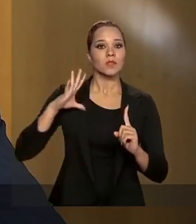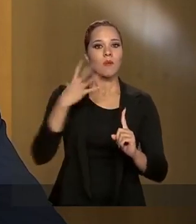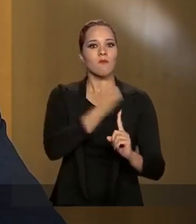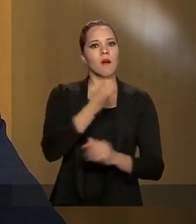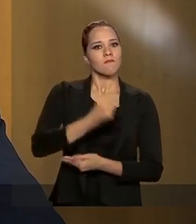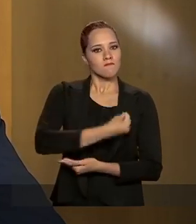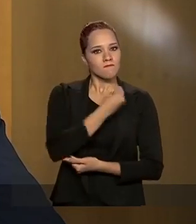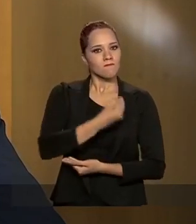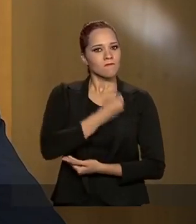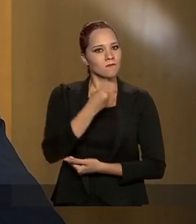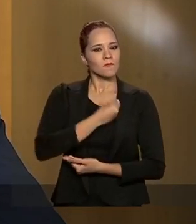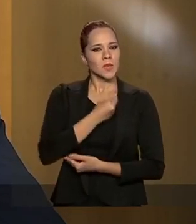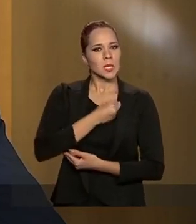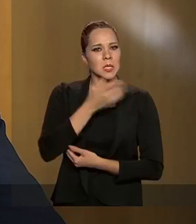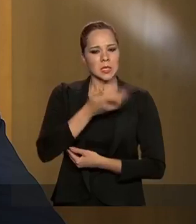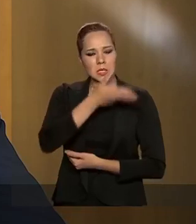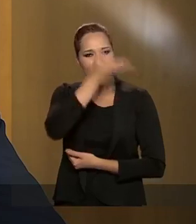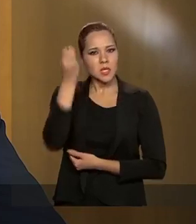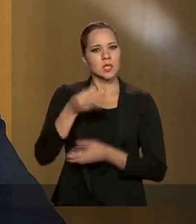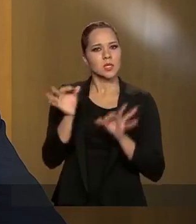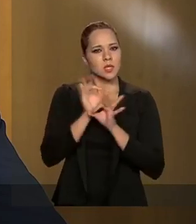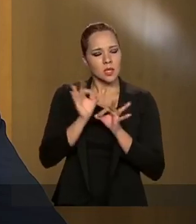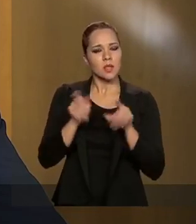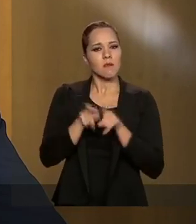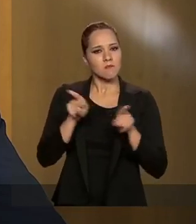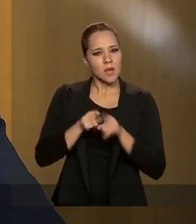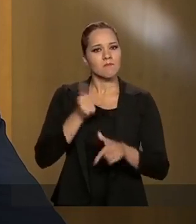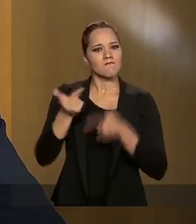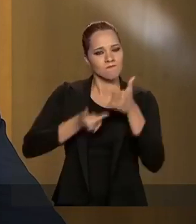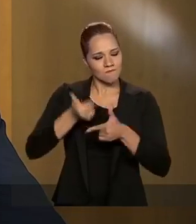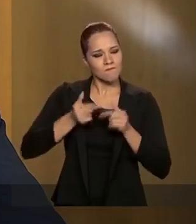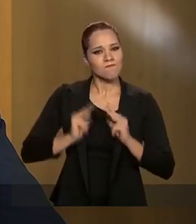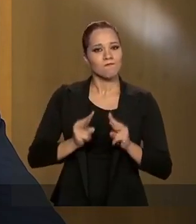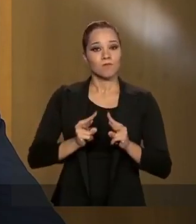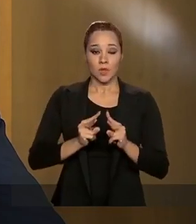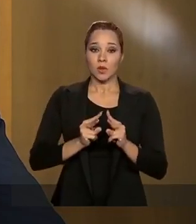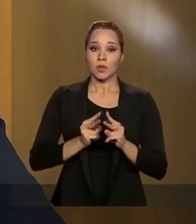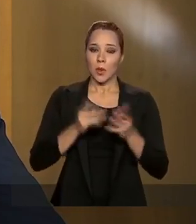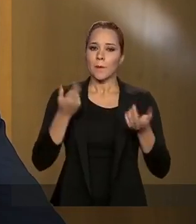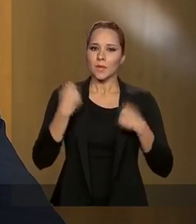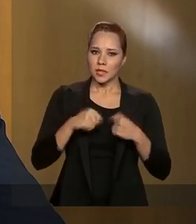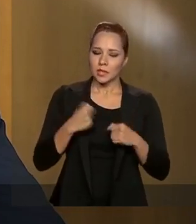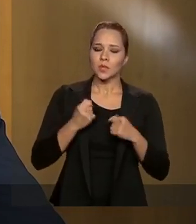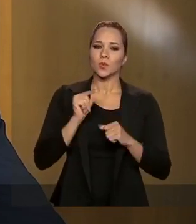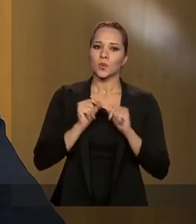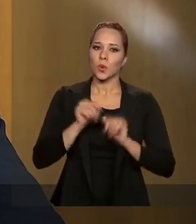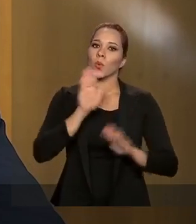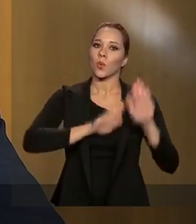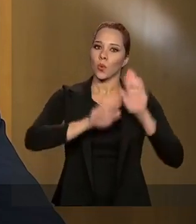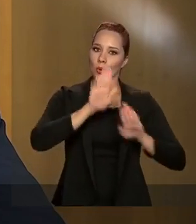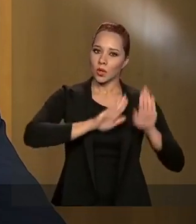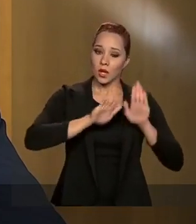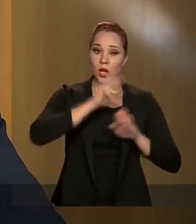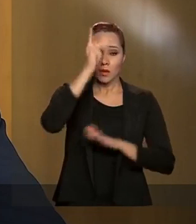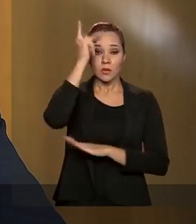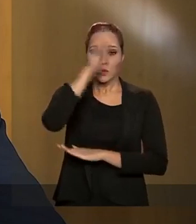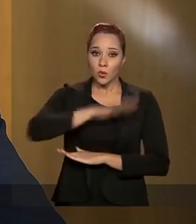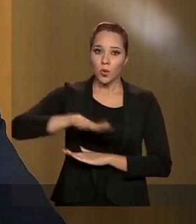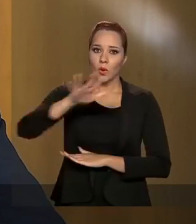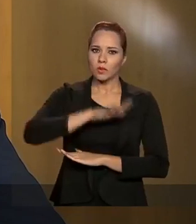vidas sem deixar para trás os empregos. Por um lado, temos que ter cautela e precaução com todos,